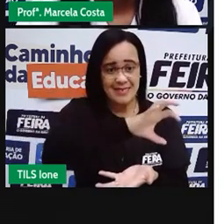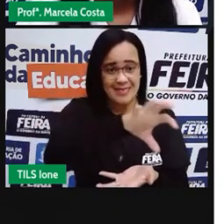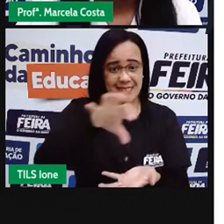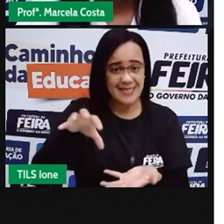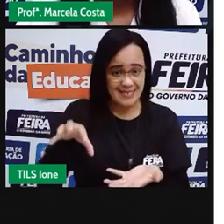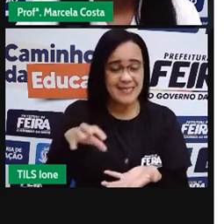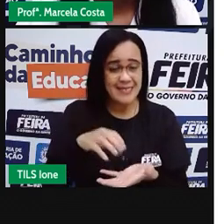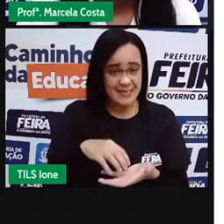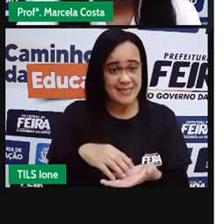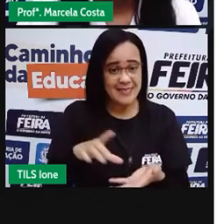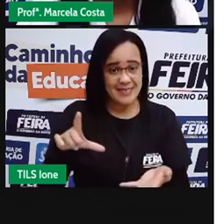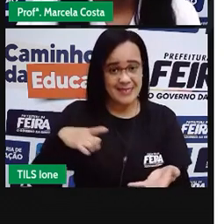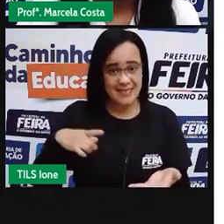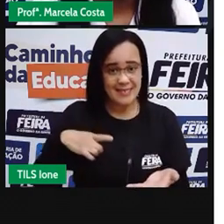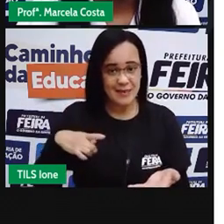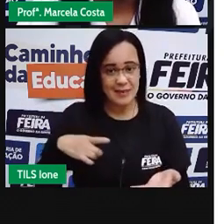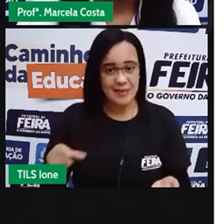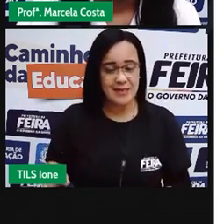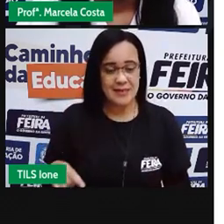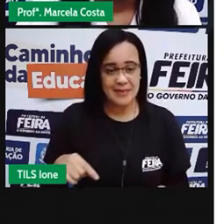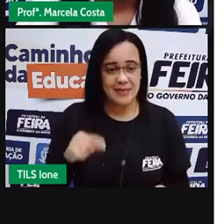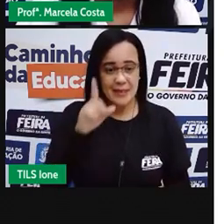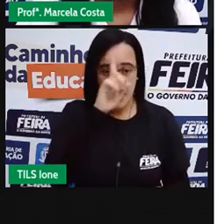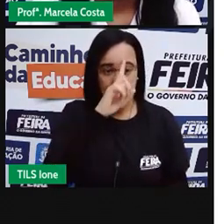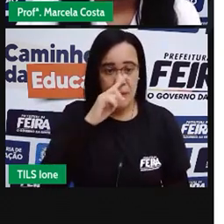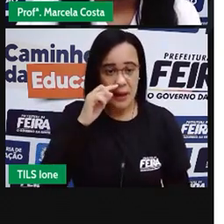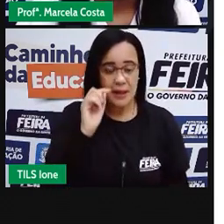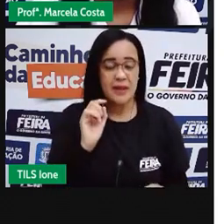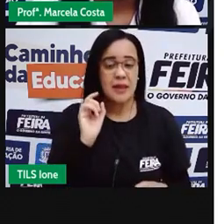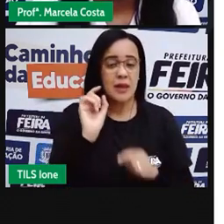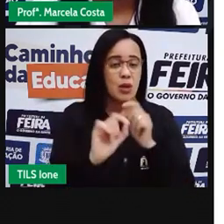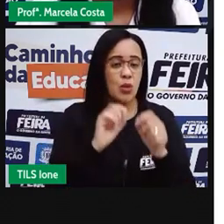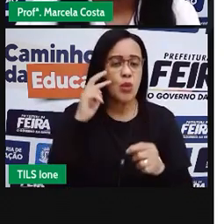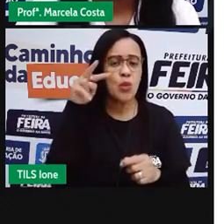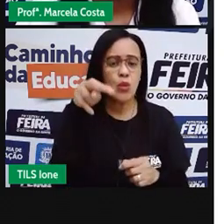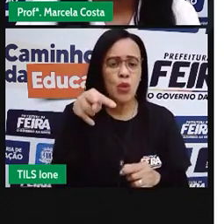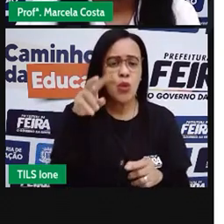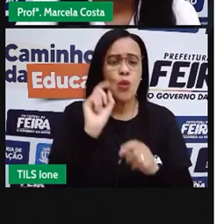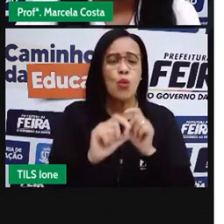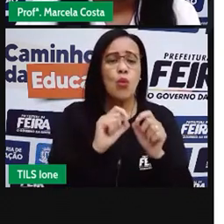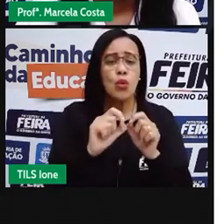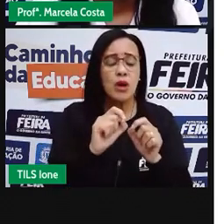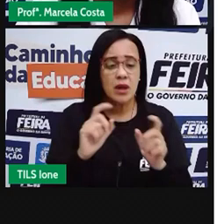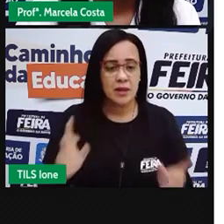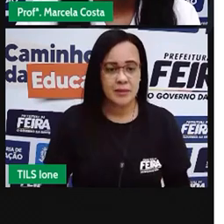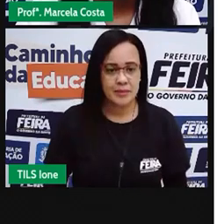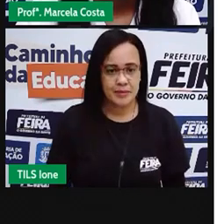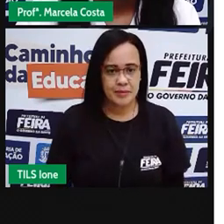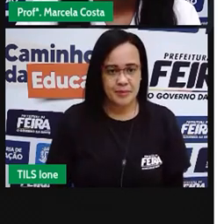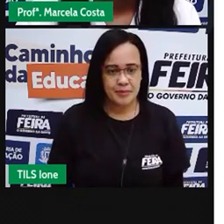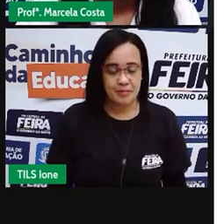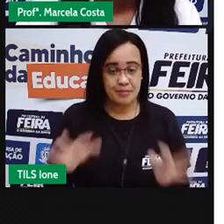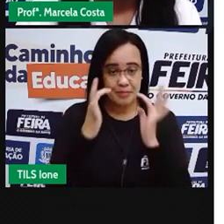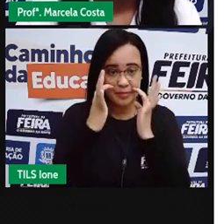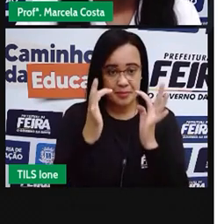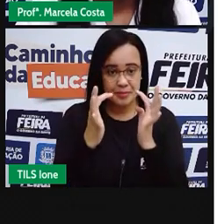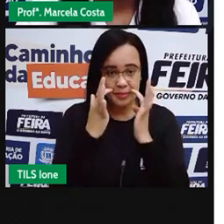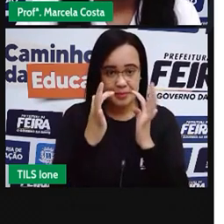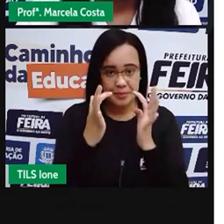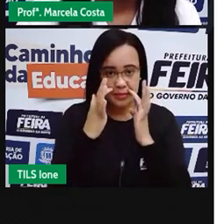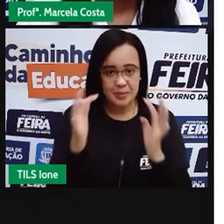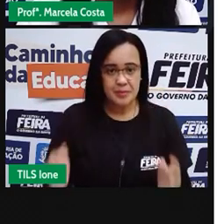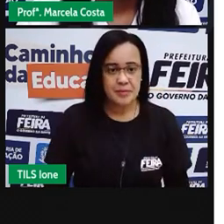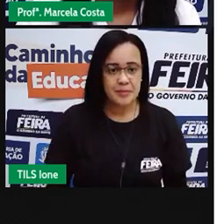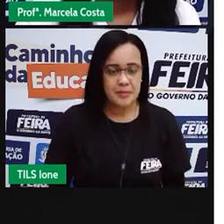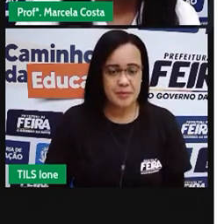gente vê aqui a